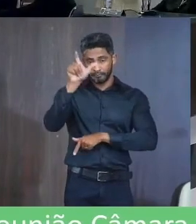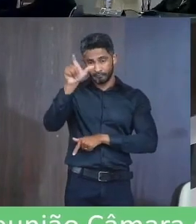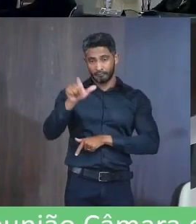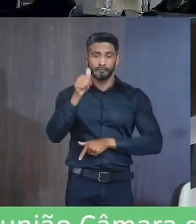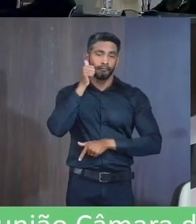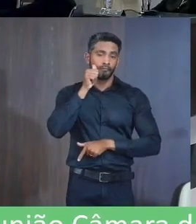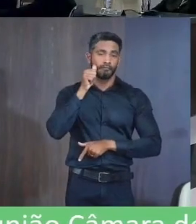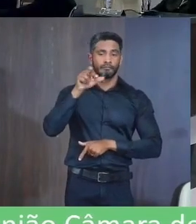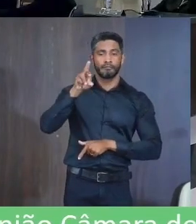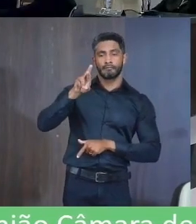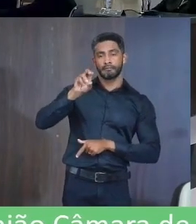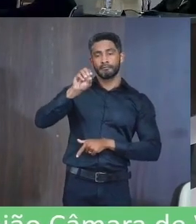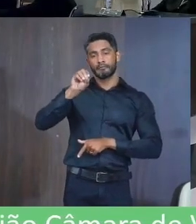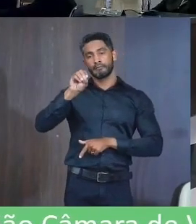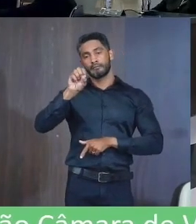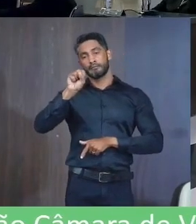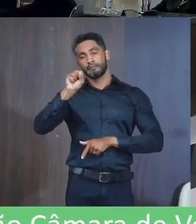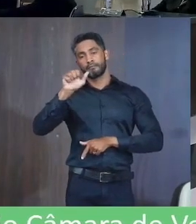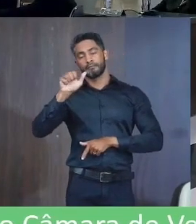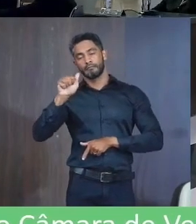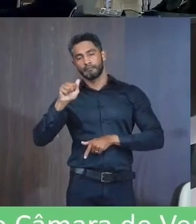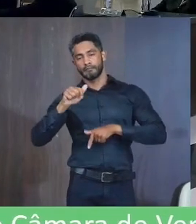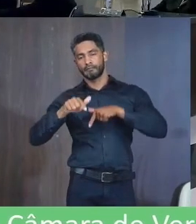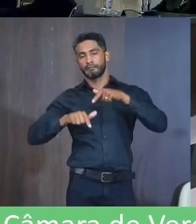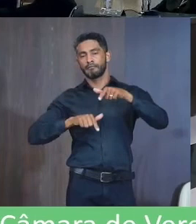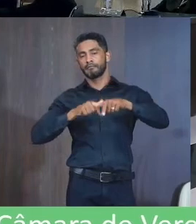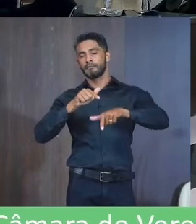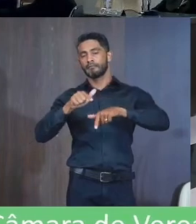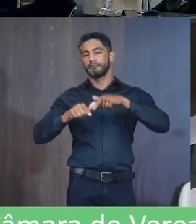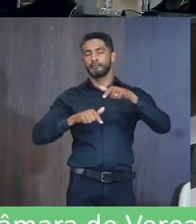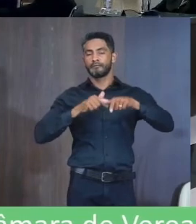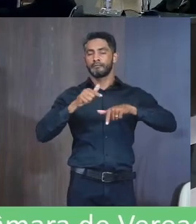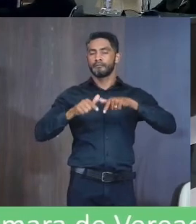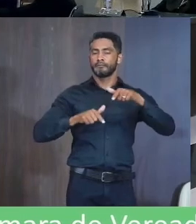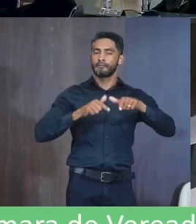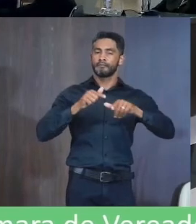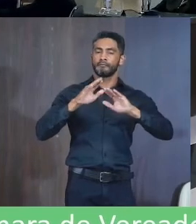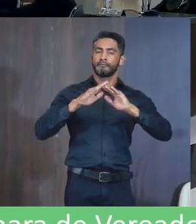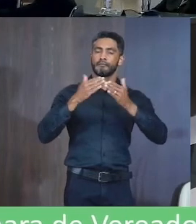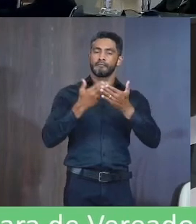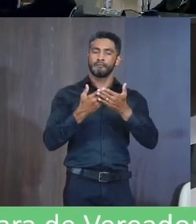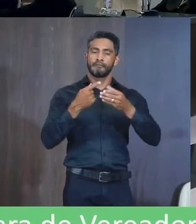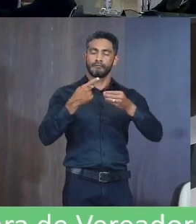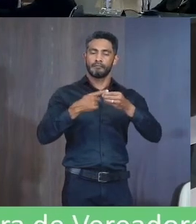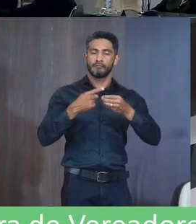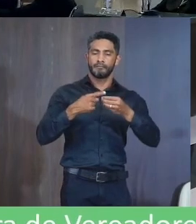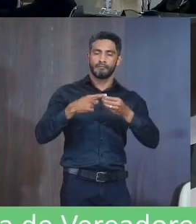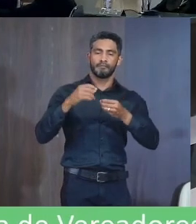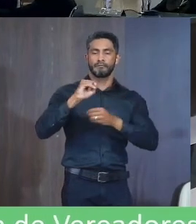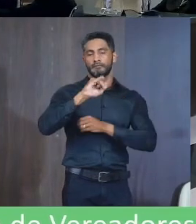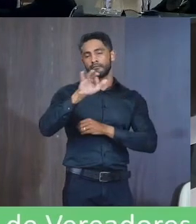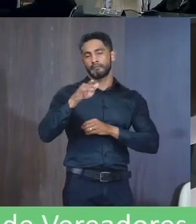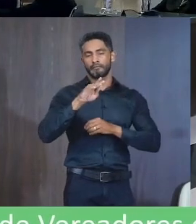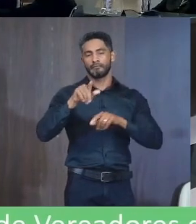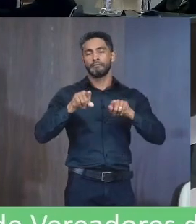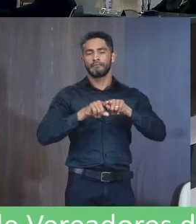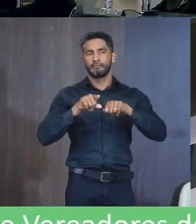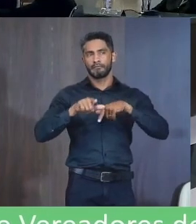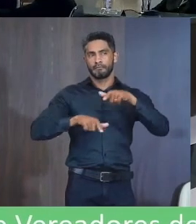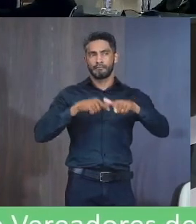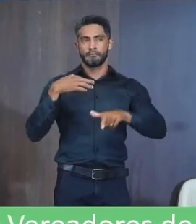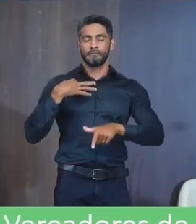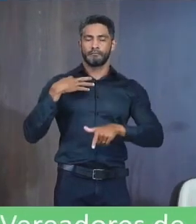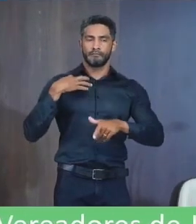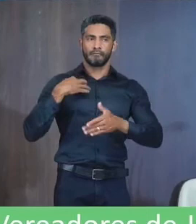senhora Rosa Maria De Jesus Pela relevância Dos seus 30 anos De serviço prestado Nas escolas Municipais De Janaúba E pelo trabalho Voluntário De